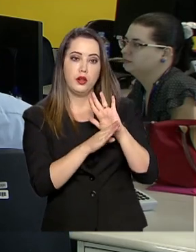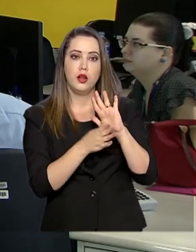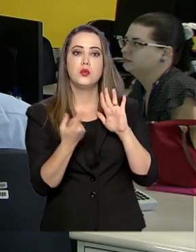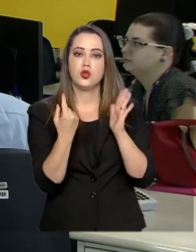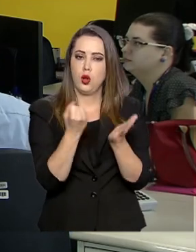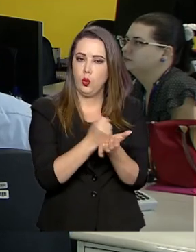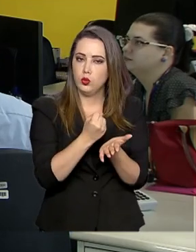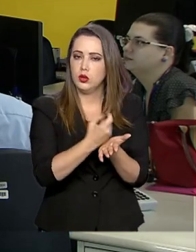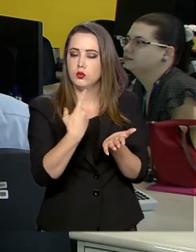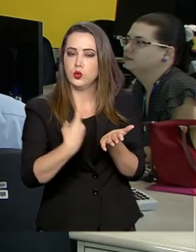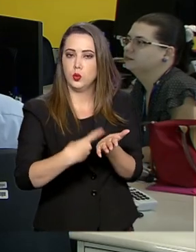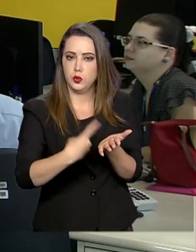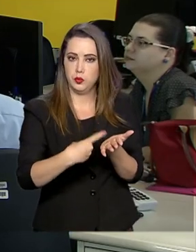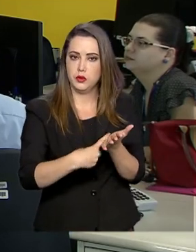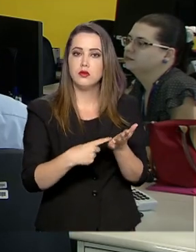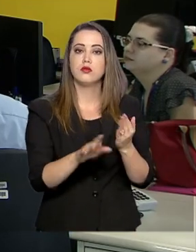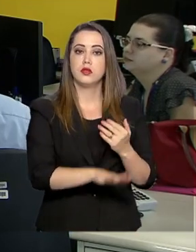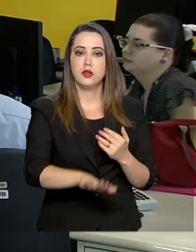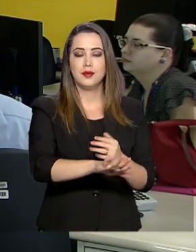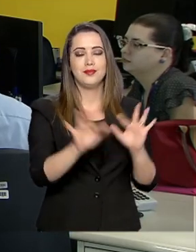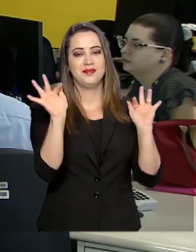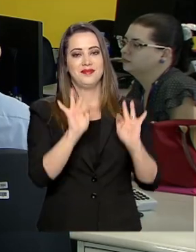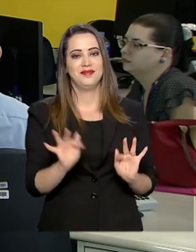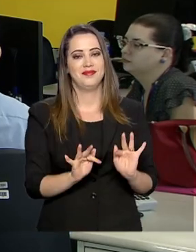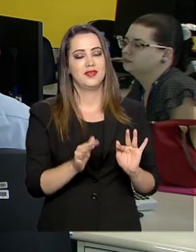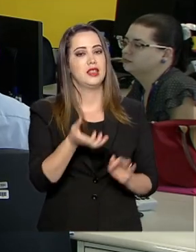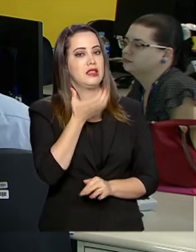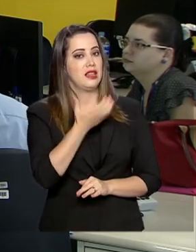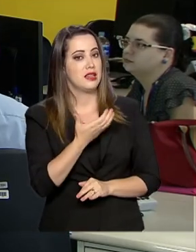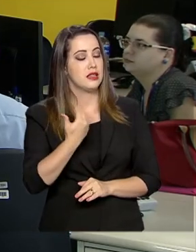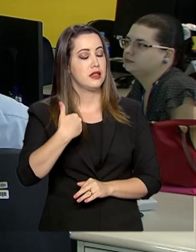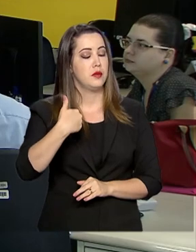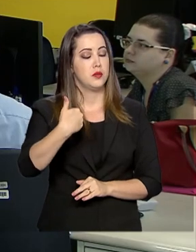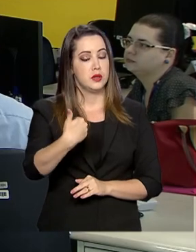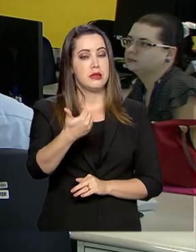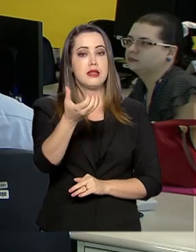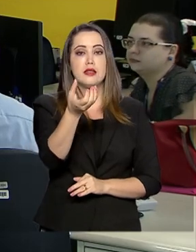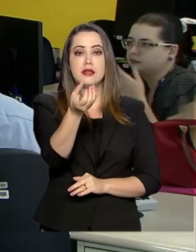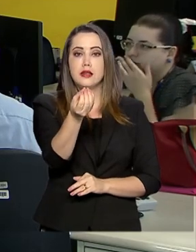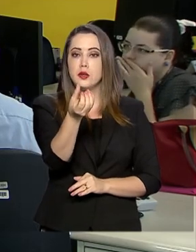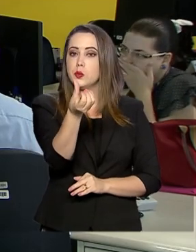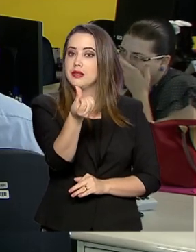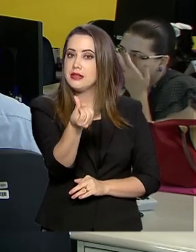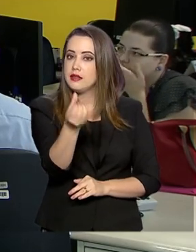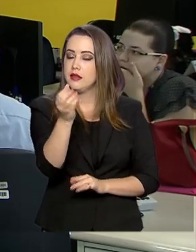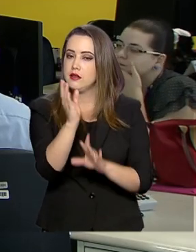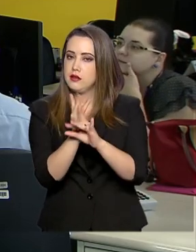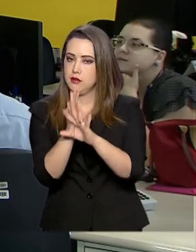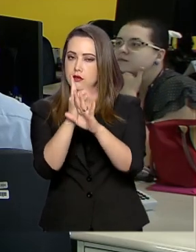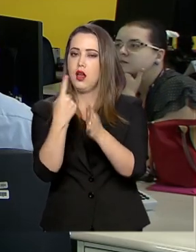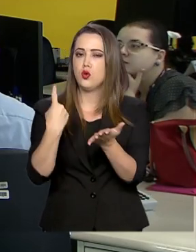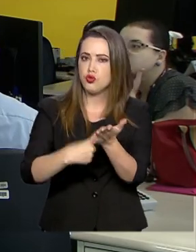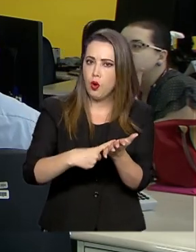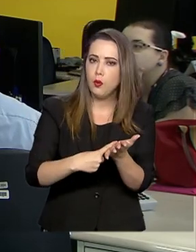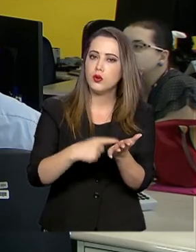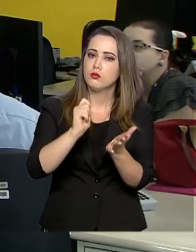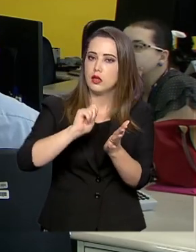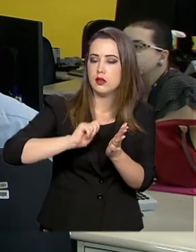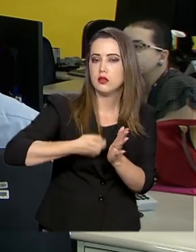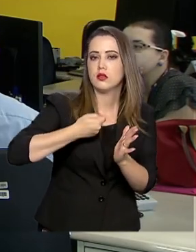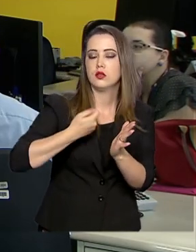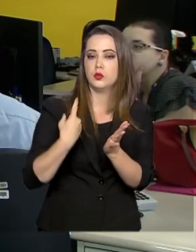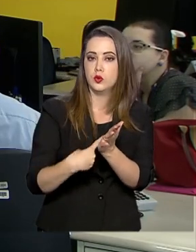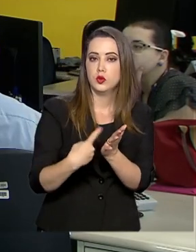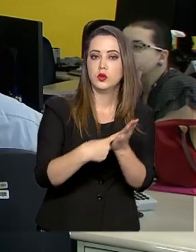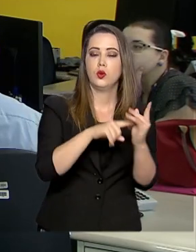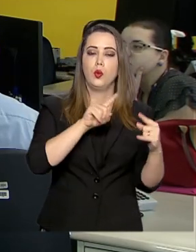Feliz. Em dezembro, mais de 166 cidades concluíram o processo de inclusão. Essa é uma ação voltada para as famílias